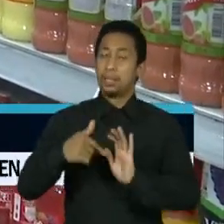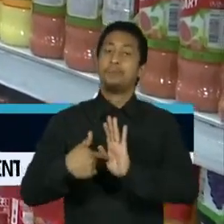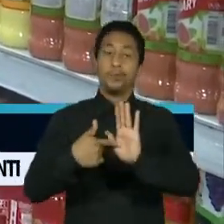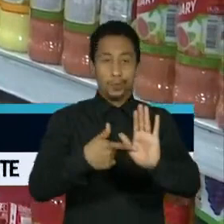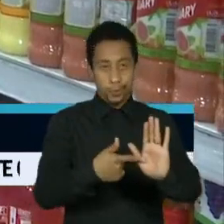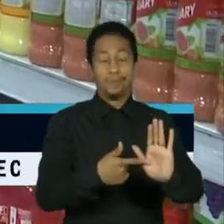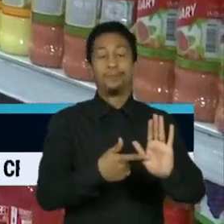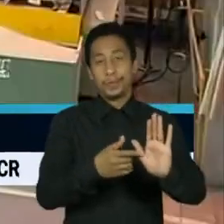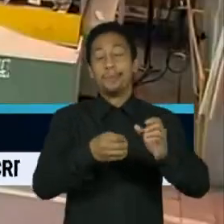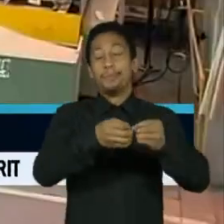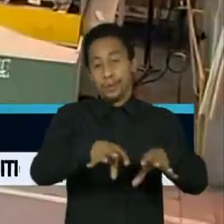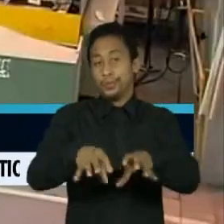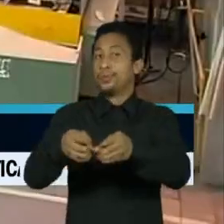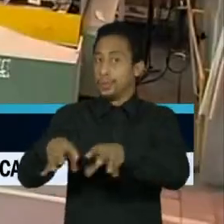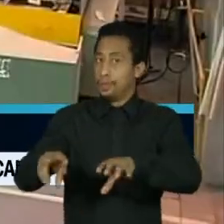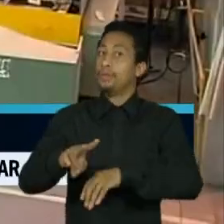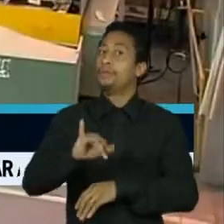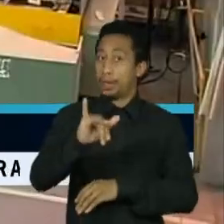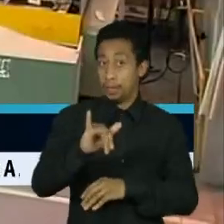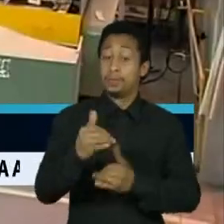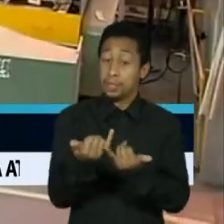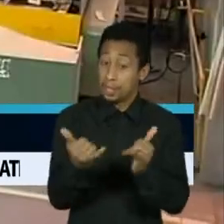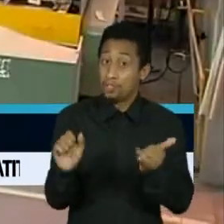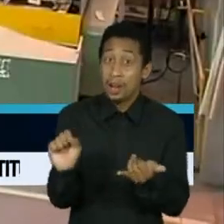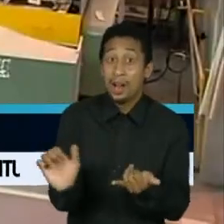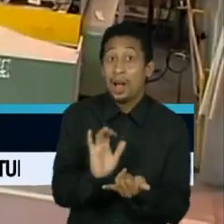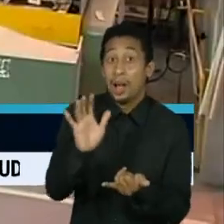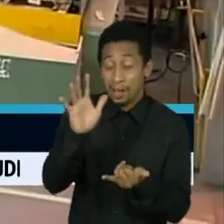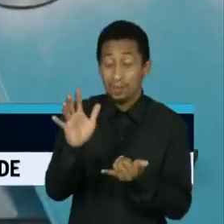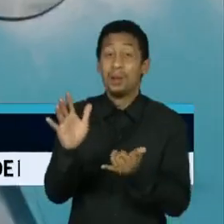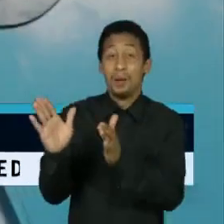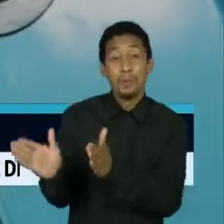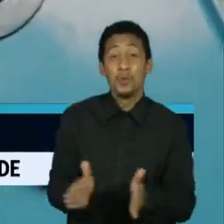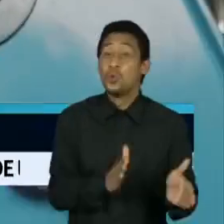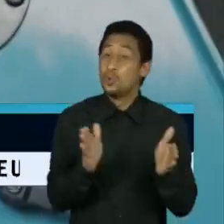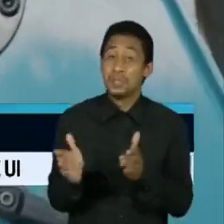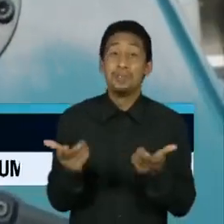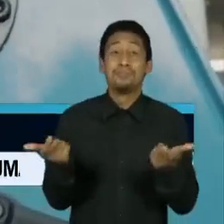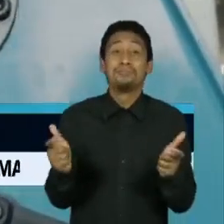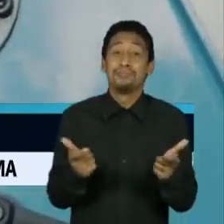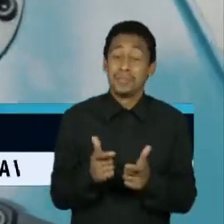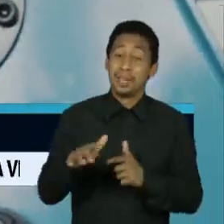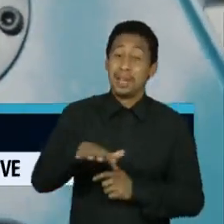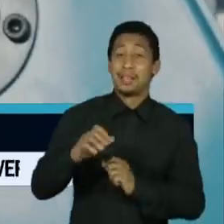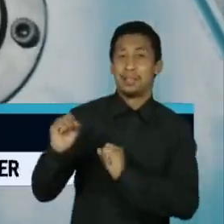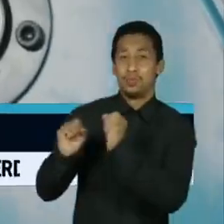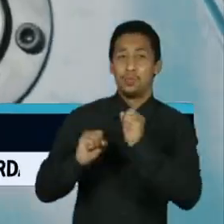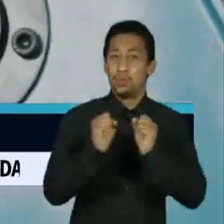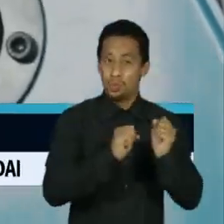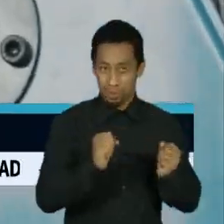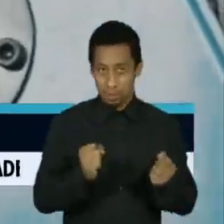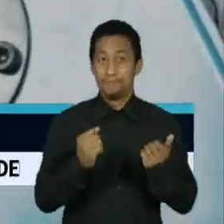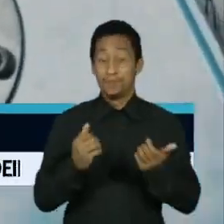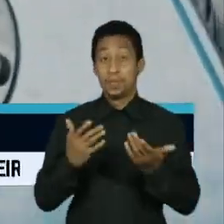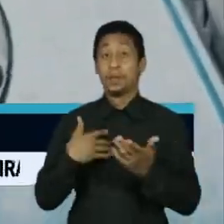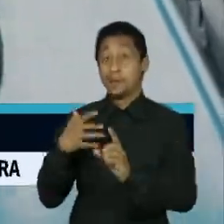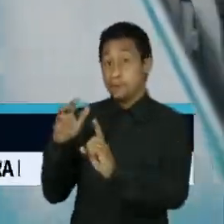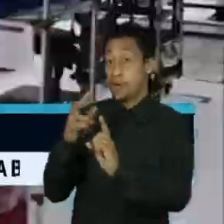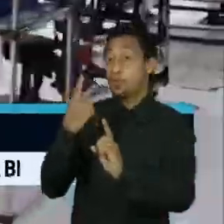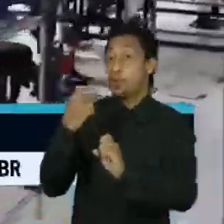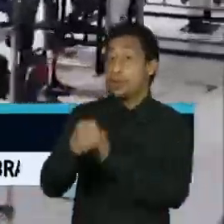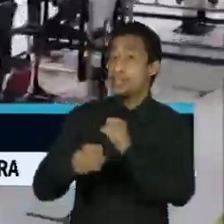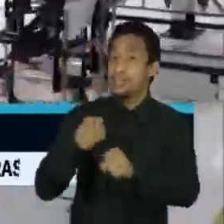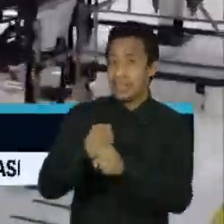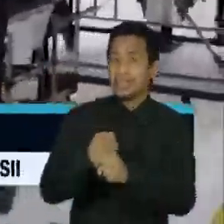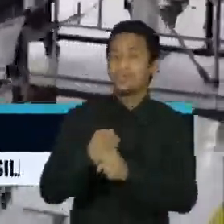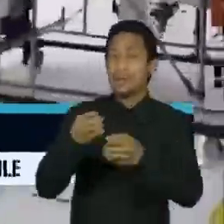Os efeitos do aumento do custo da energia também reduzem a produção industrial. O impacto nos dois anos deve ser